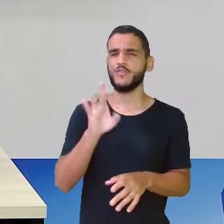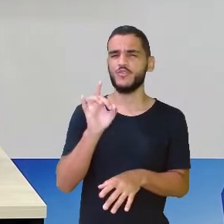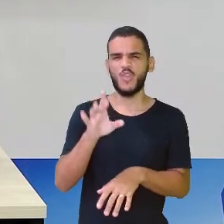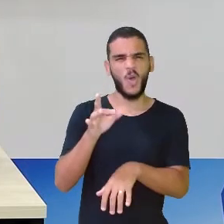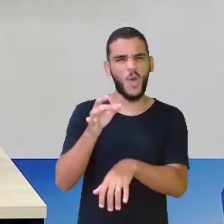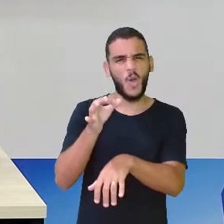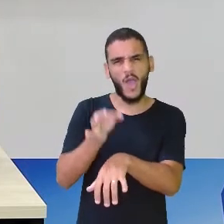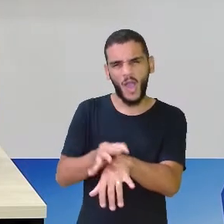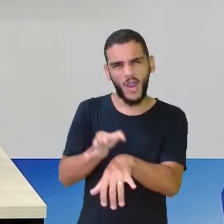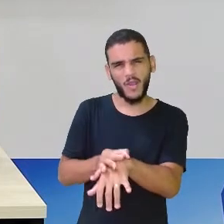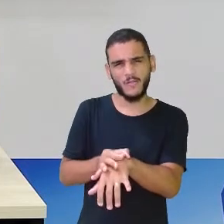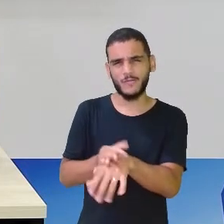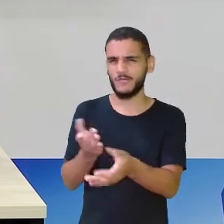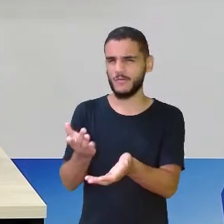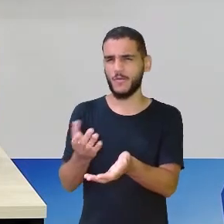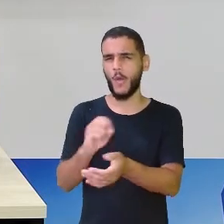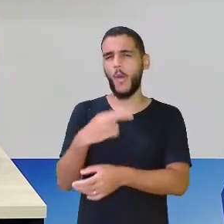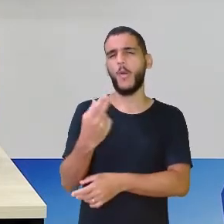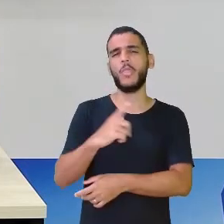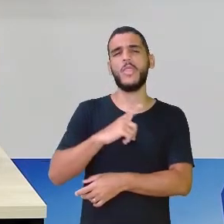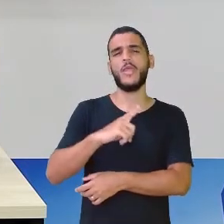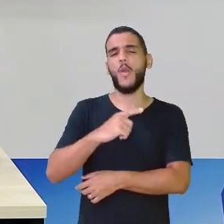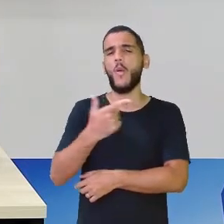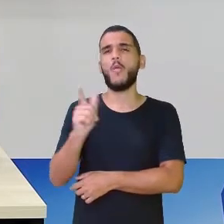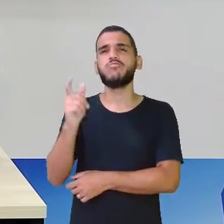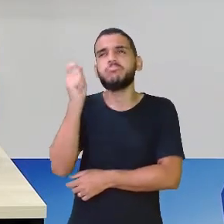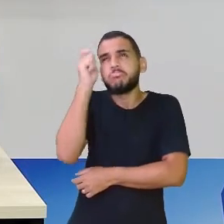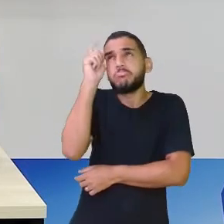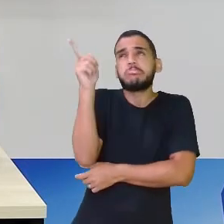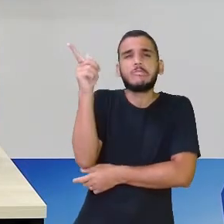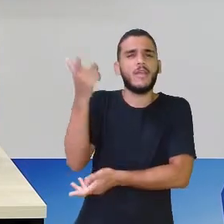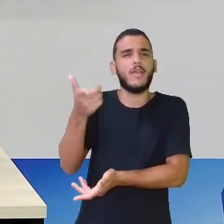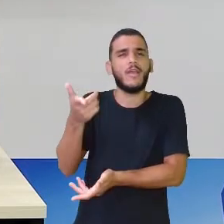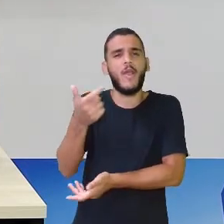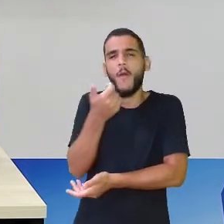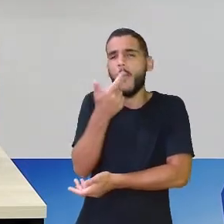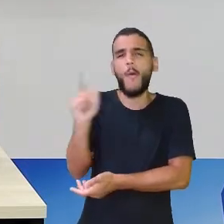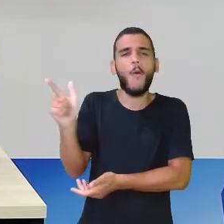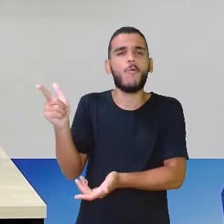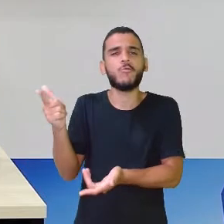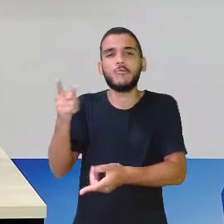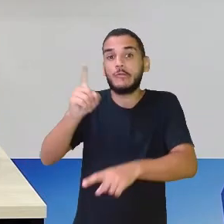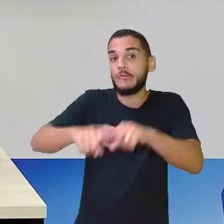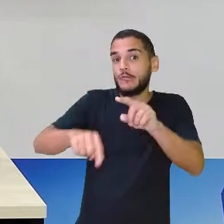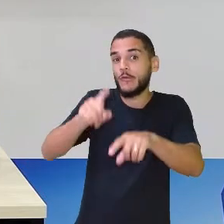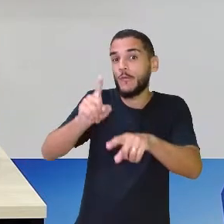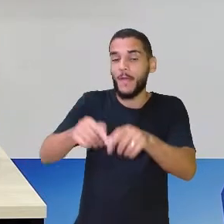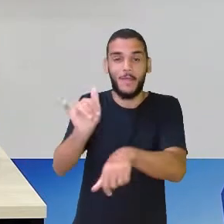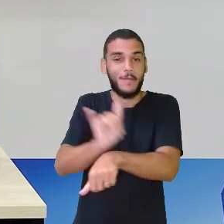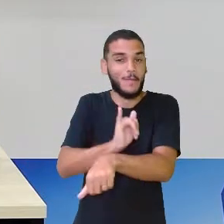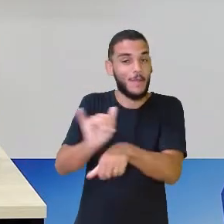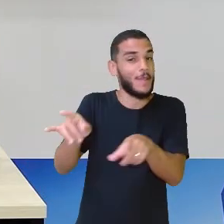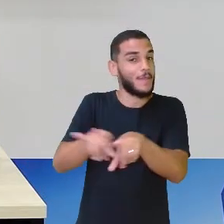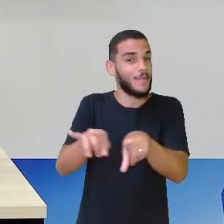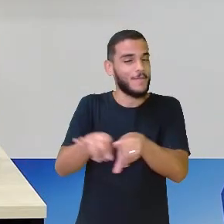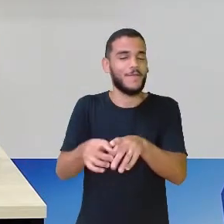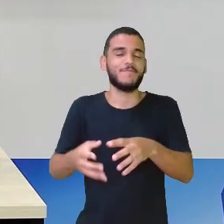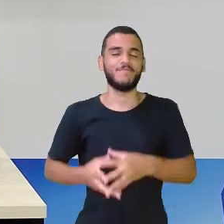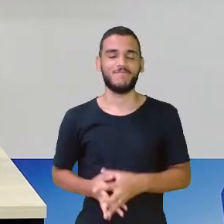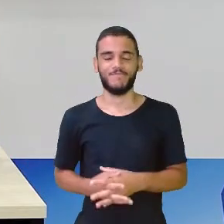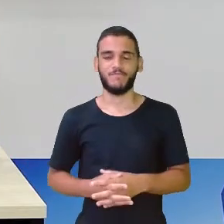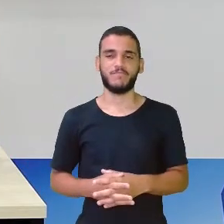nosso tempo? Ou vocês têm outra ideia? Outras ideias? E aí?